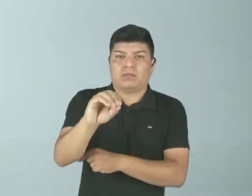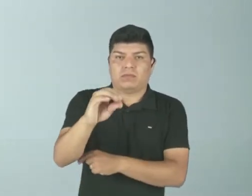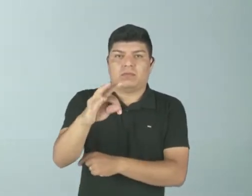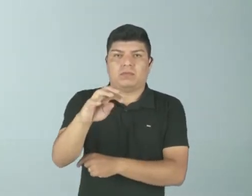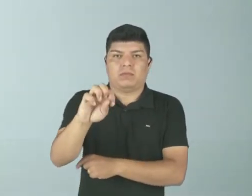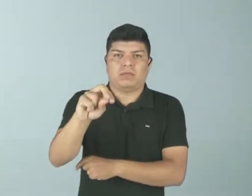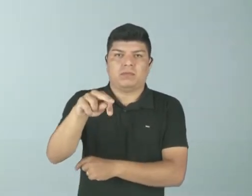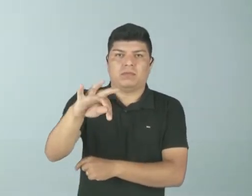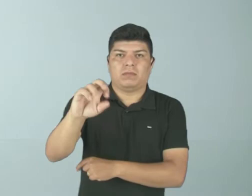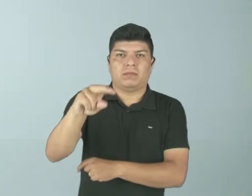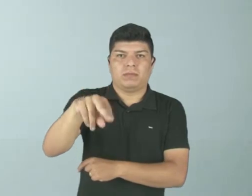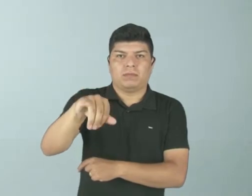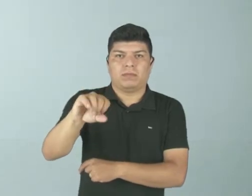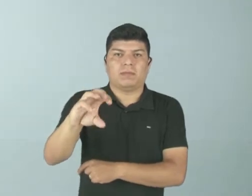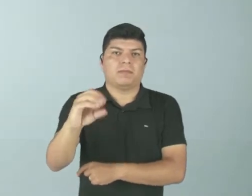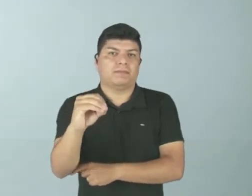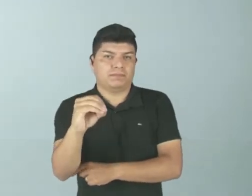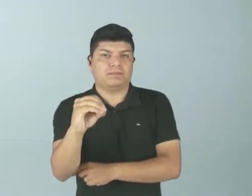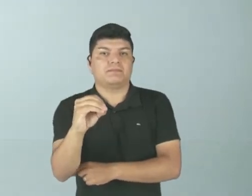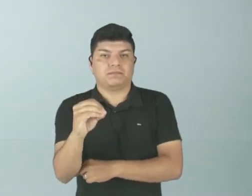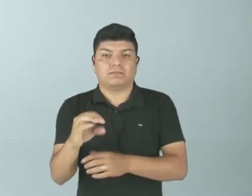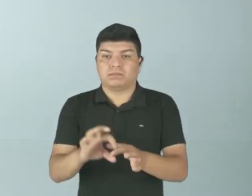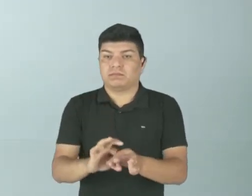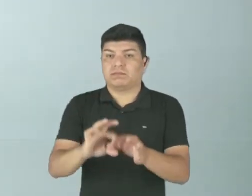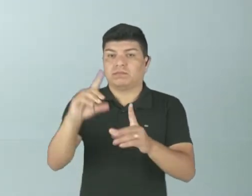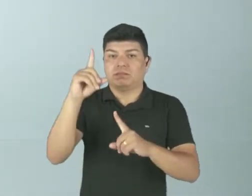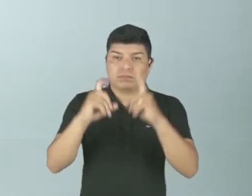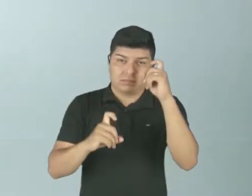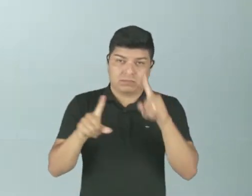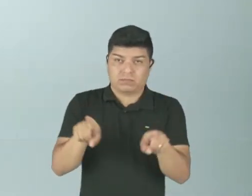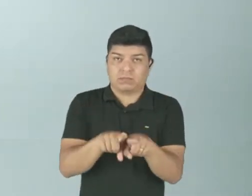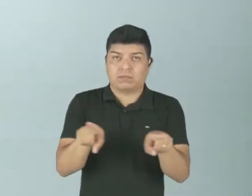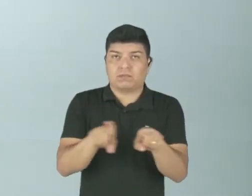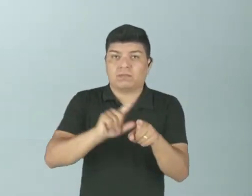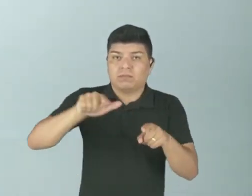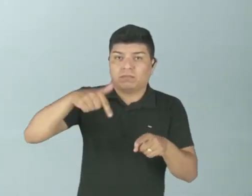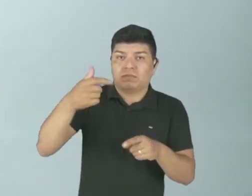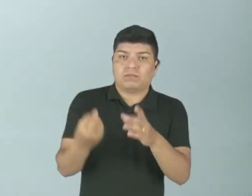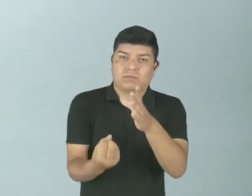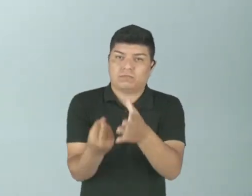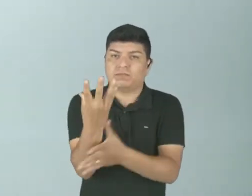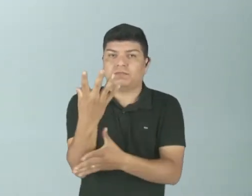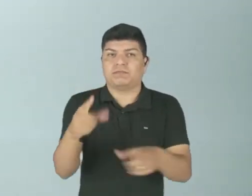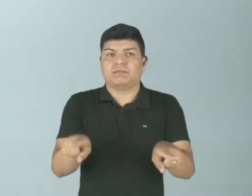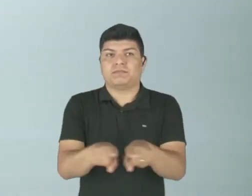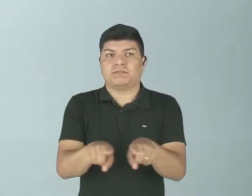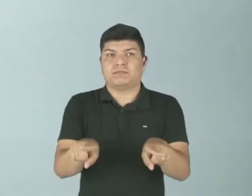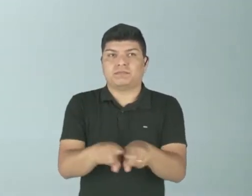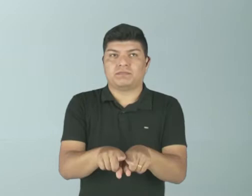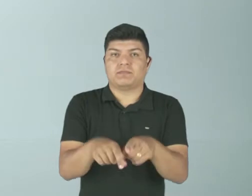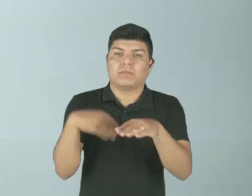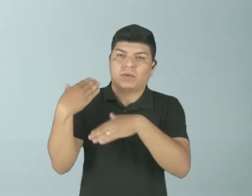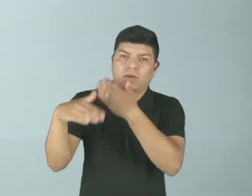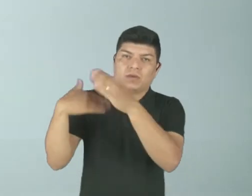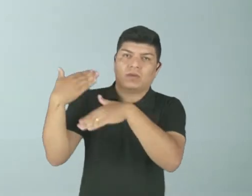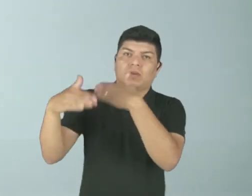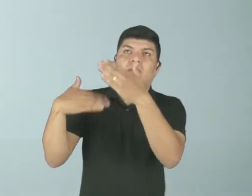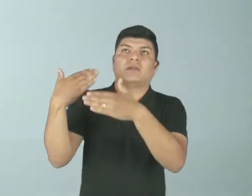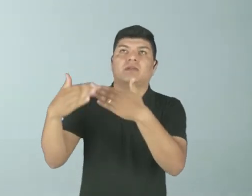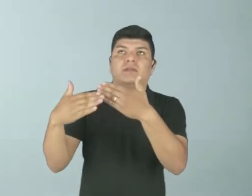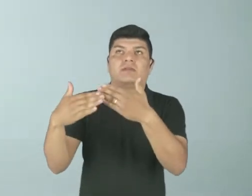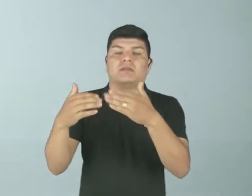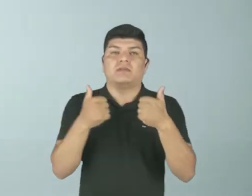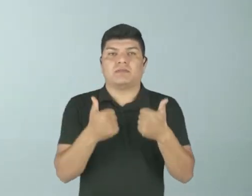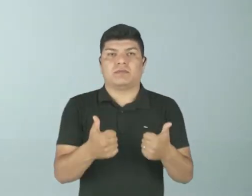para outras coisas mais, a liberdade de expressão e outras coisas que vieram posterior, a Revolução Iluminista.